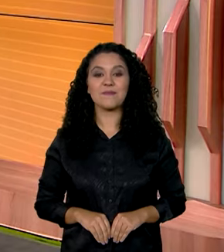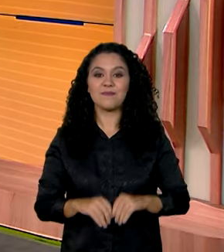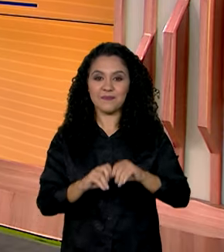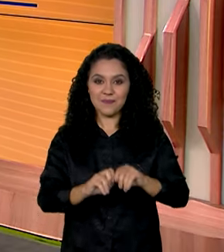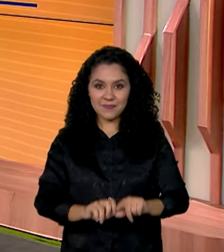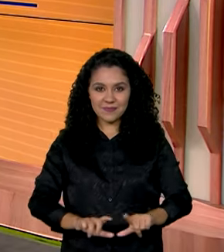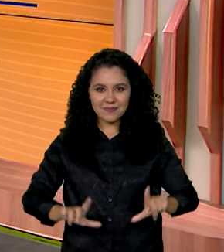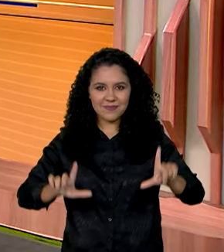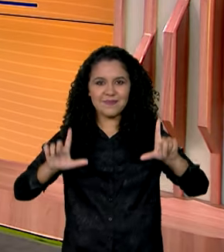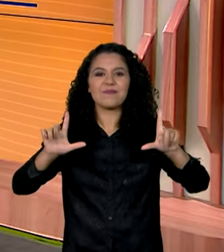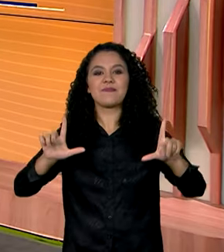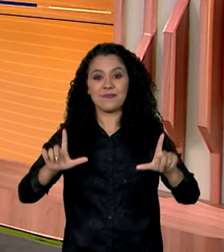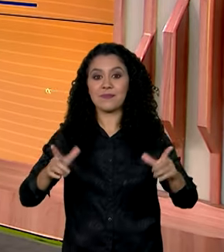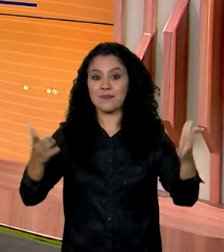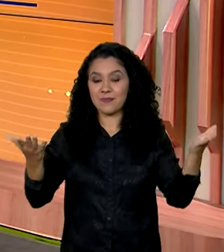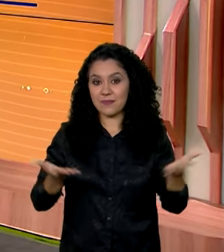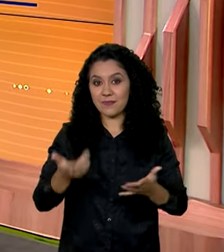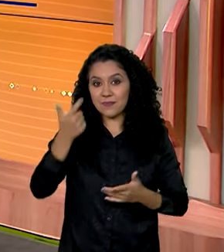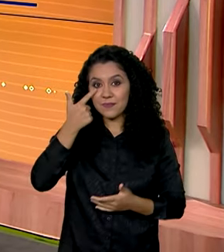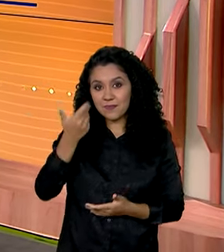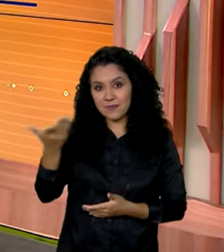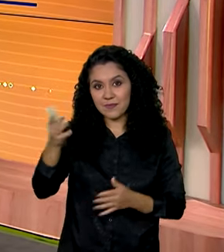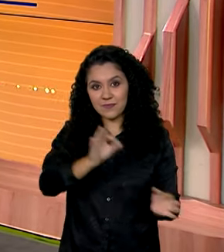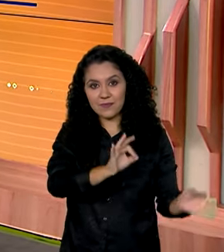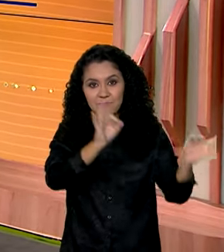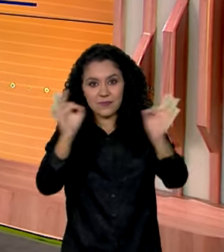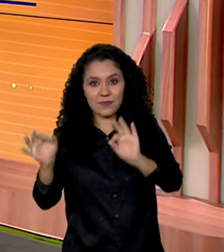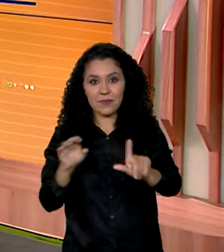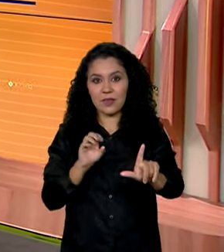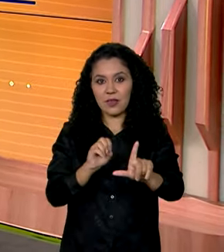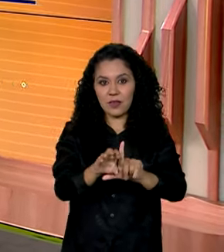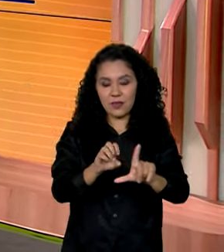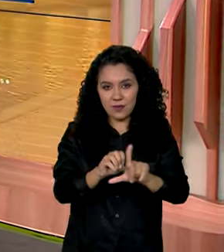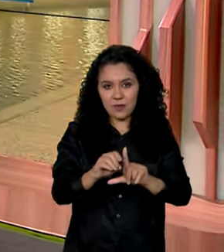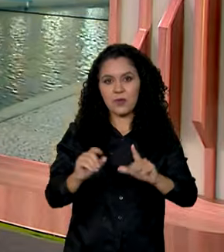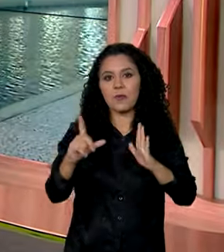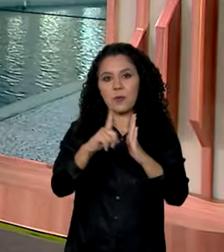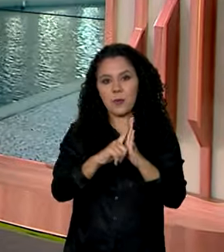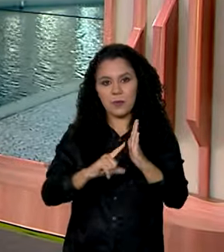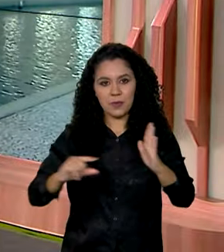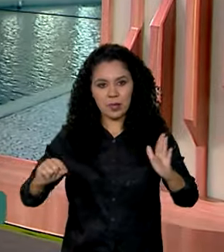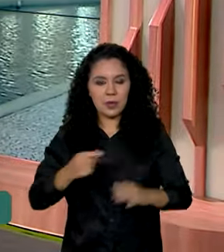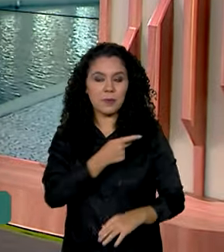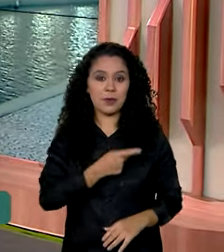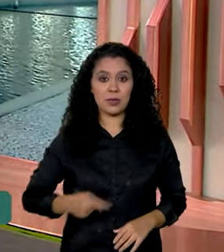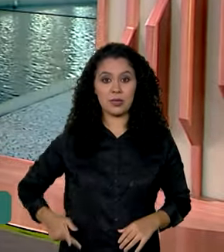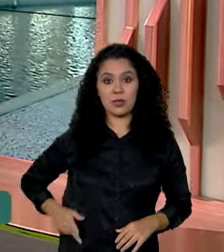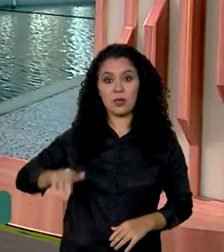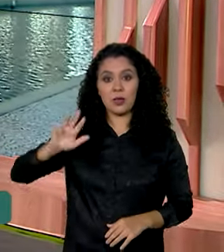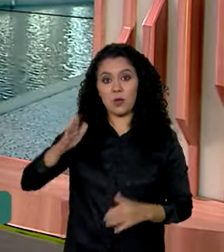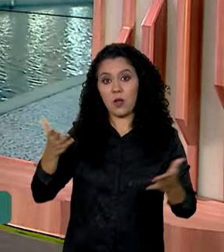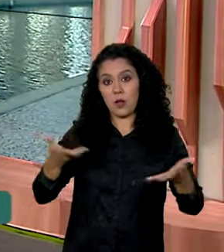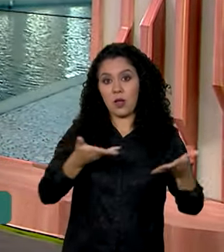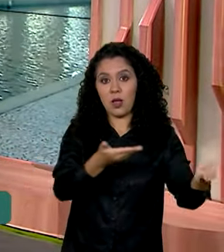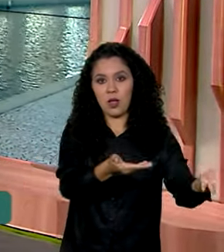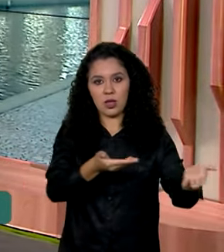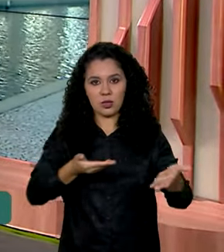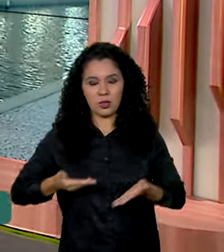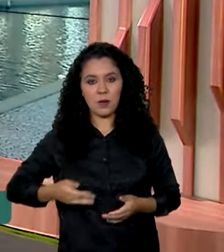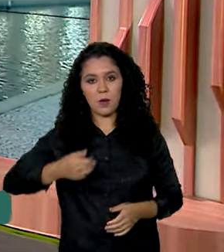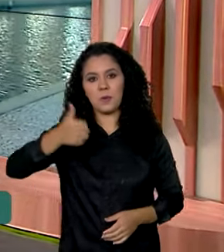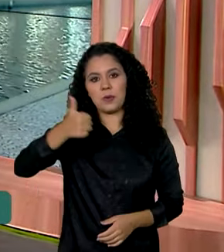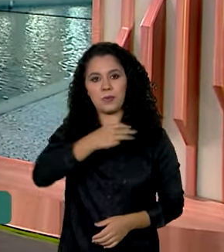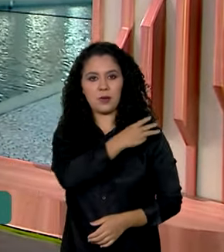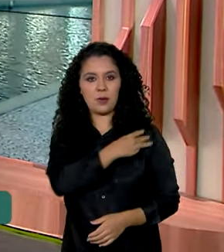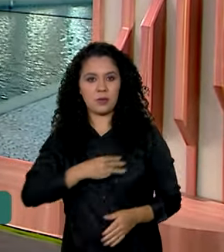Estamos de volta e vamos ao vivo ao Palácio do Planalto, porque como você acompanhou com a gente, o presidente Lula recebeu agora há pouco o primeiro